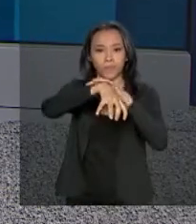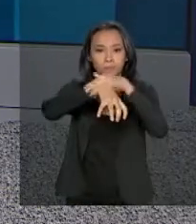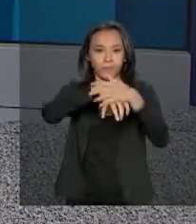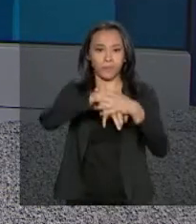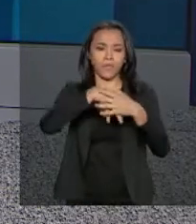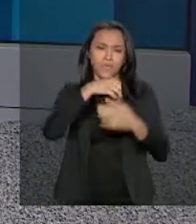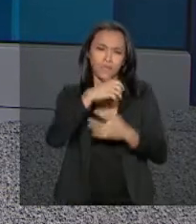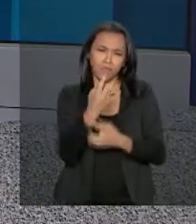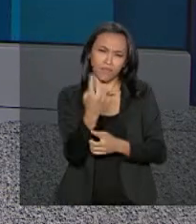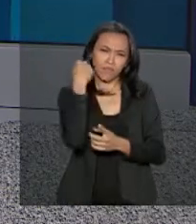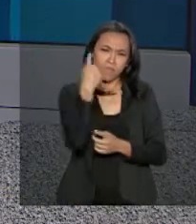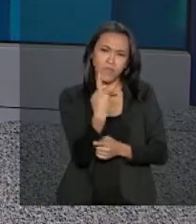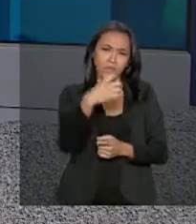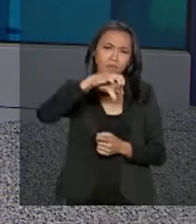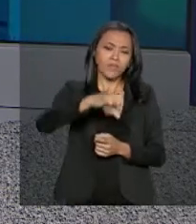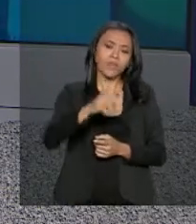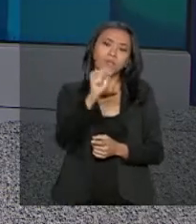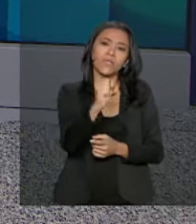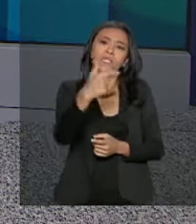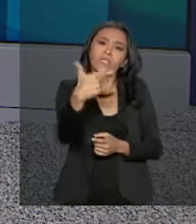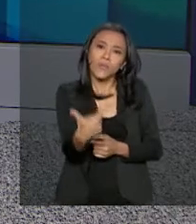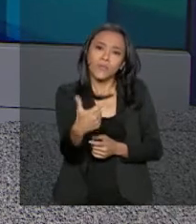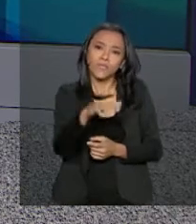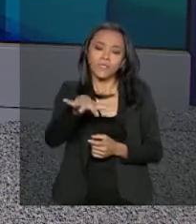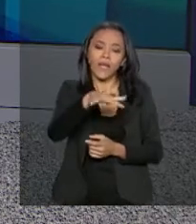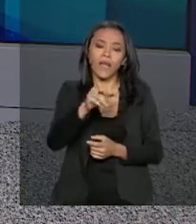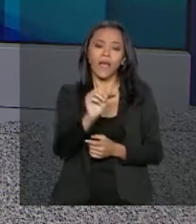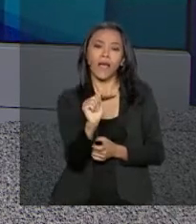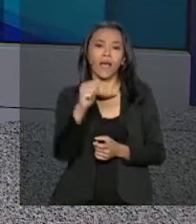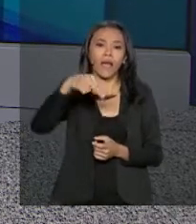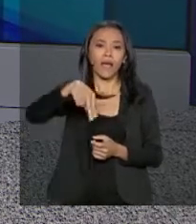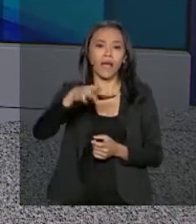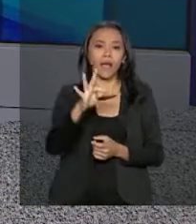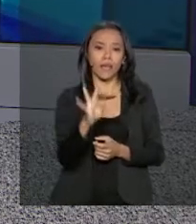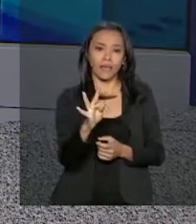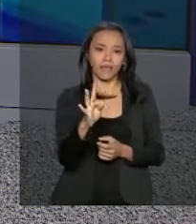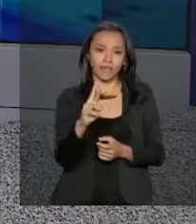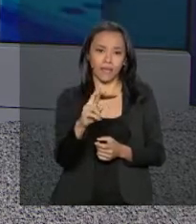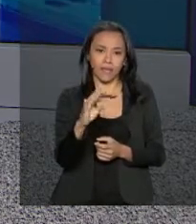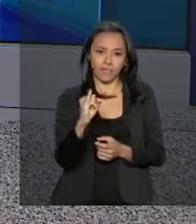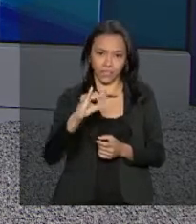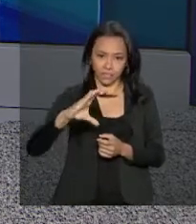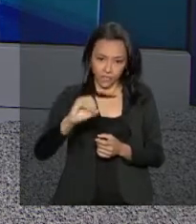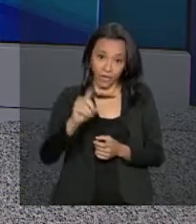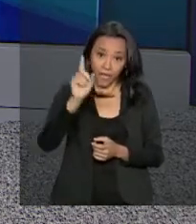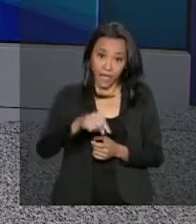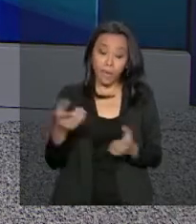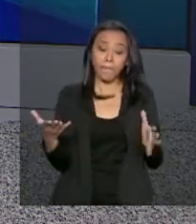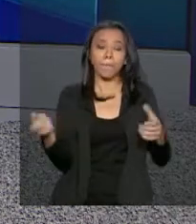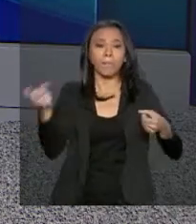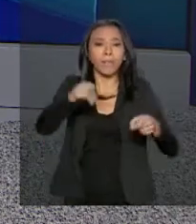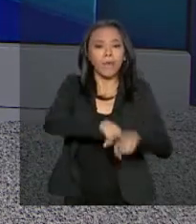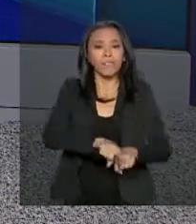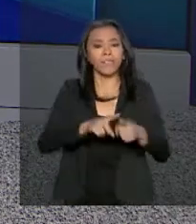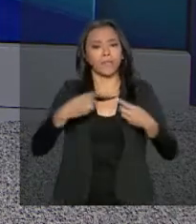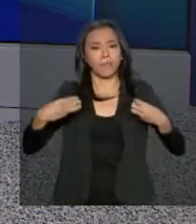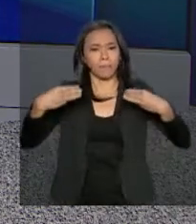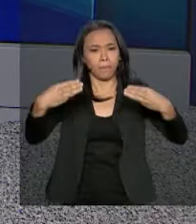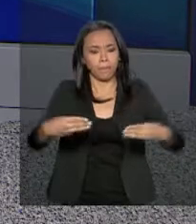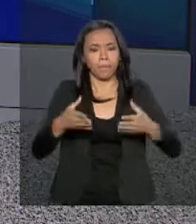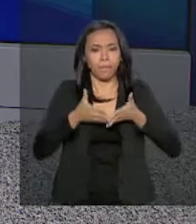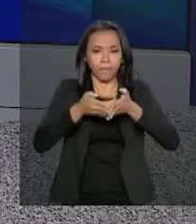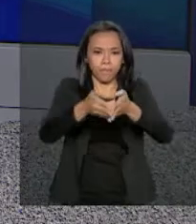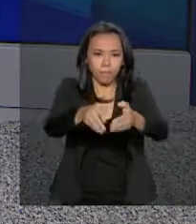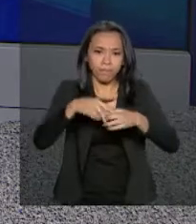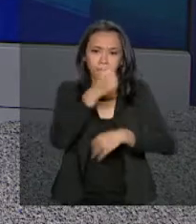É o chamado ProAntar, Programa Antártico Brasileiro, uma parceria entre a Marinha, o Ministério do Meio Ambiente e o Ministério da Ciência,